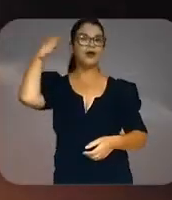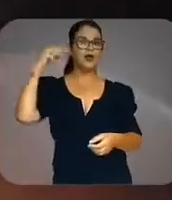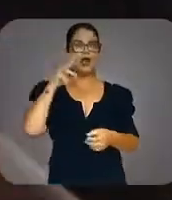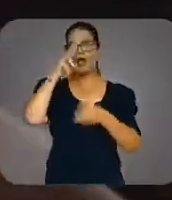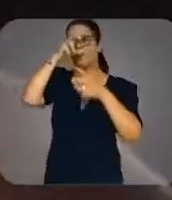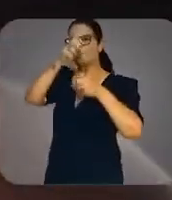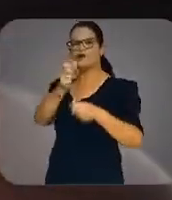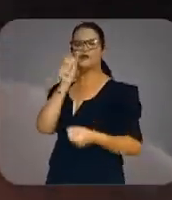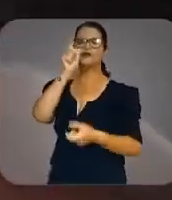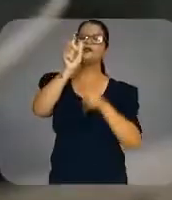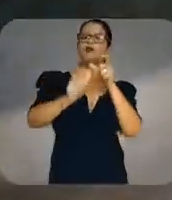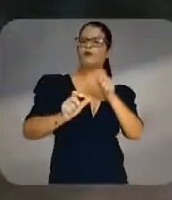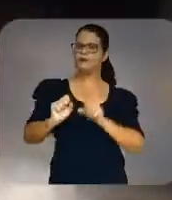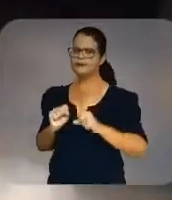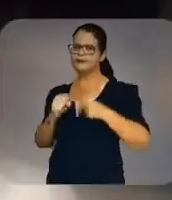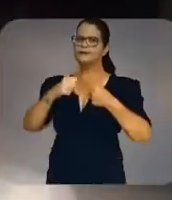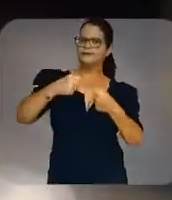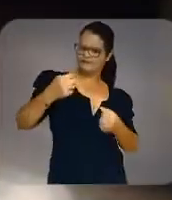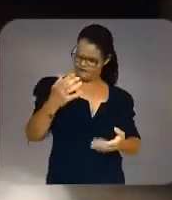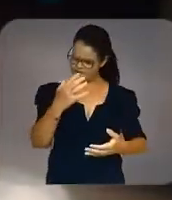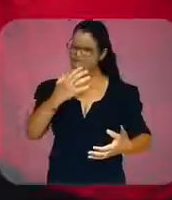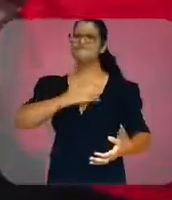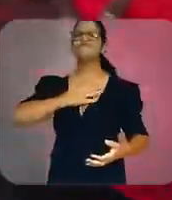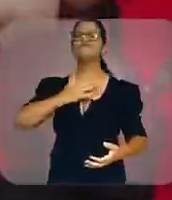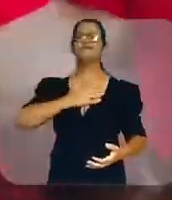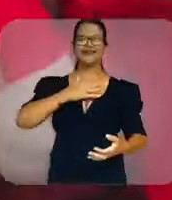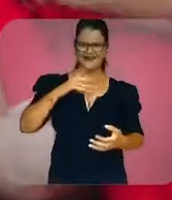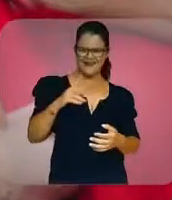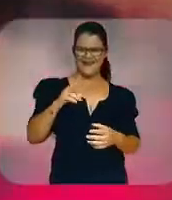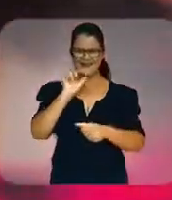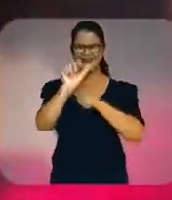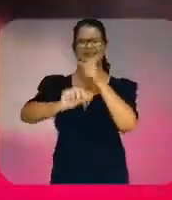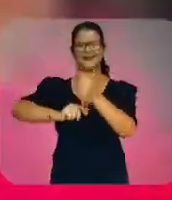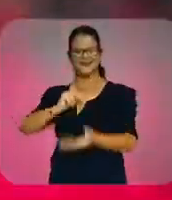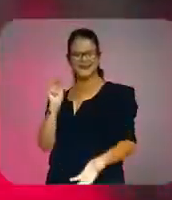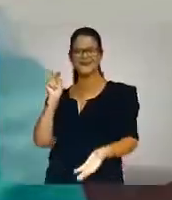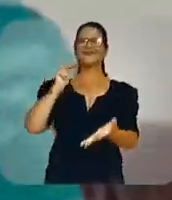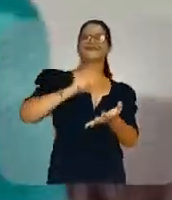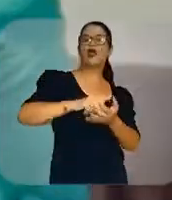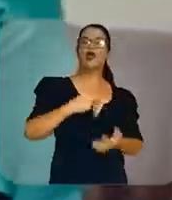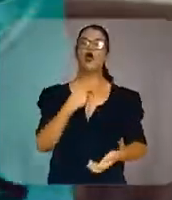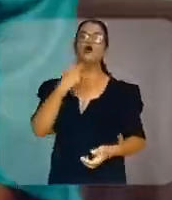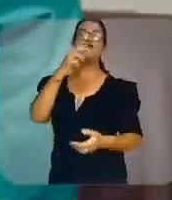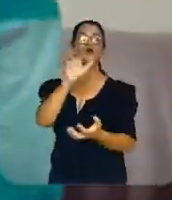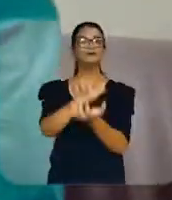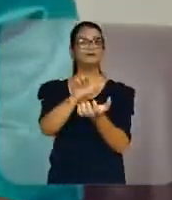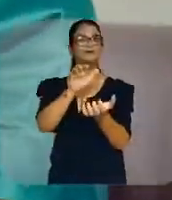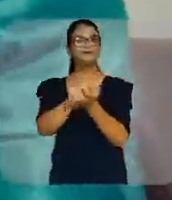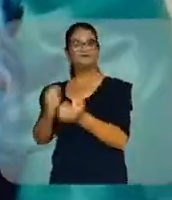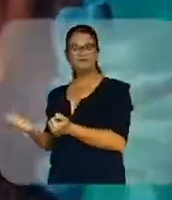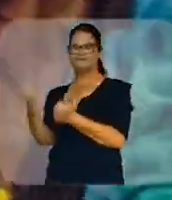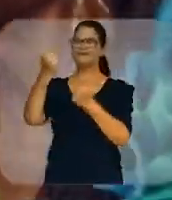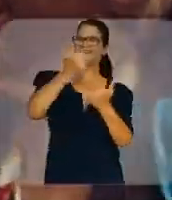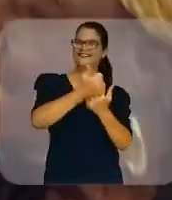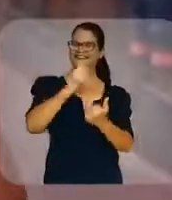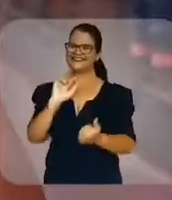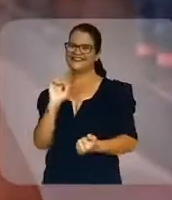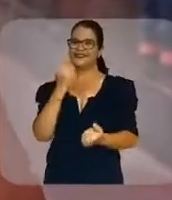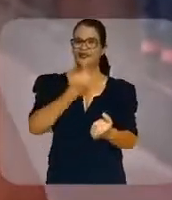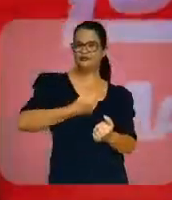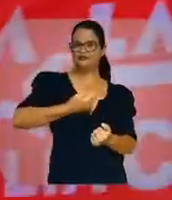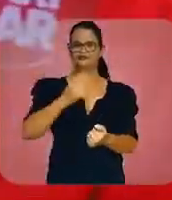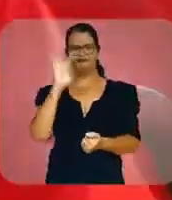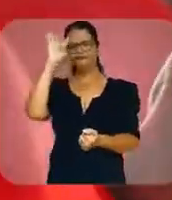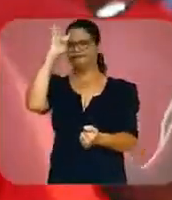tem a força da mulher valente, o peito de quem sente, a garra de quem faz. A voz de Pernambuco pra dar vez a gente,